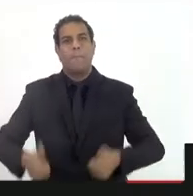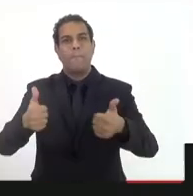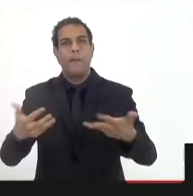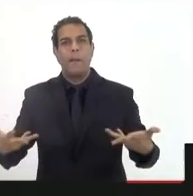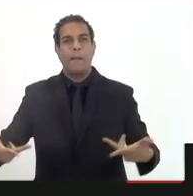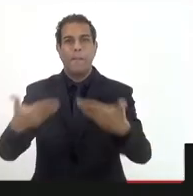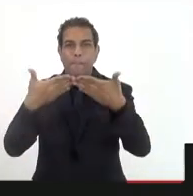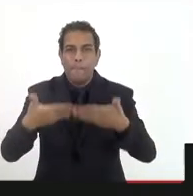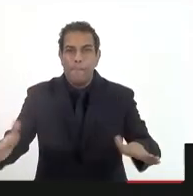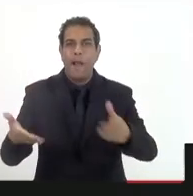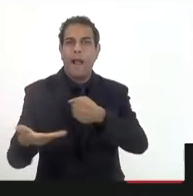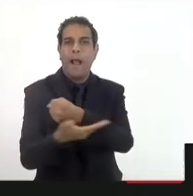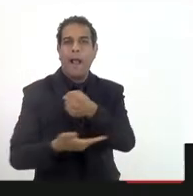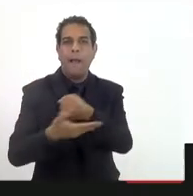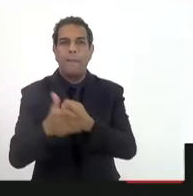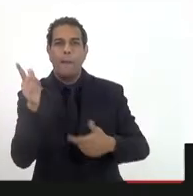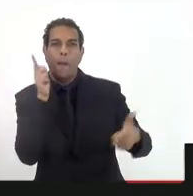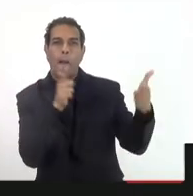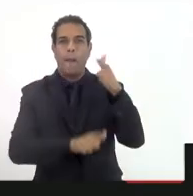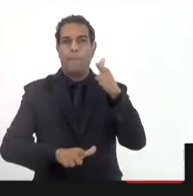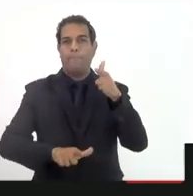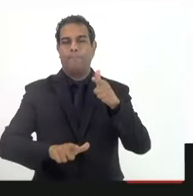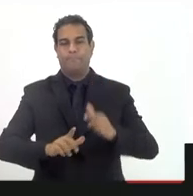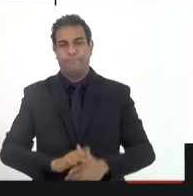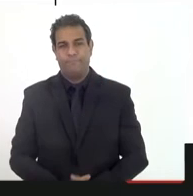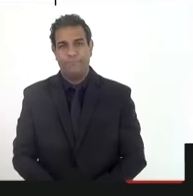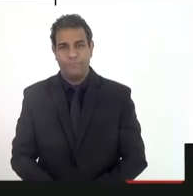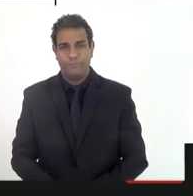e ampliação da base para arrecadação de impostos. Vai lá.